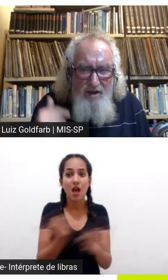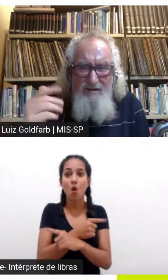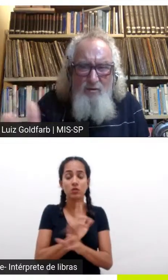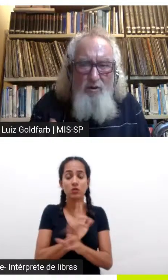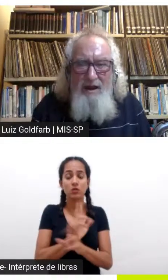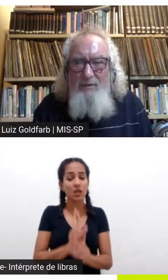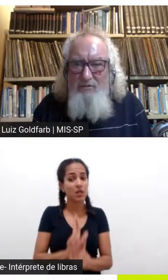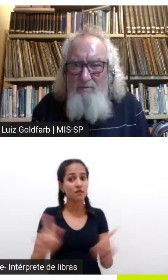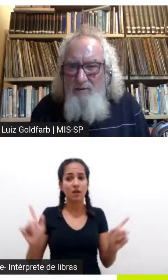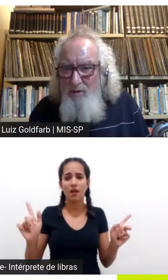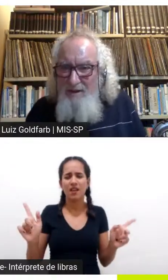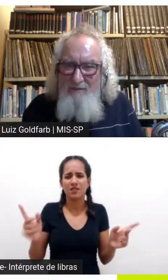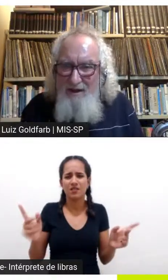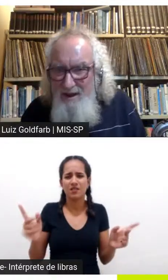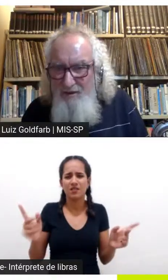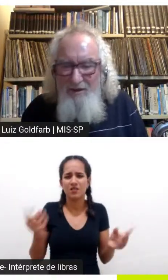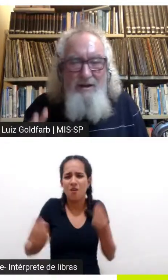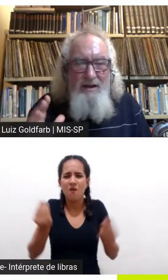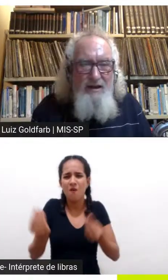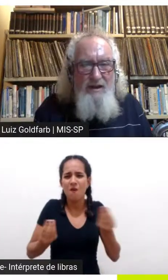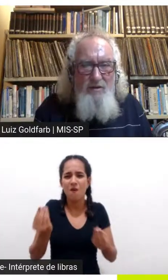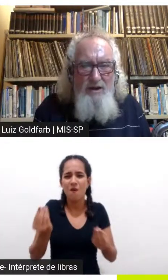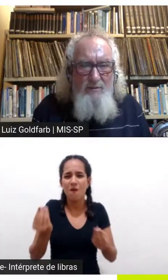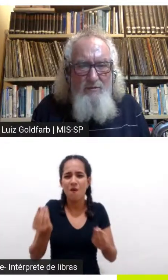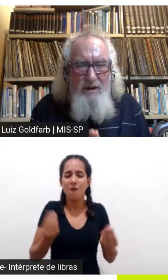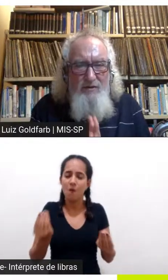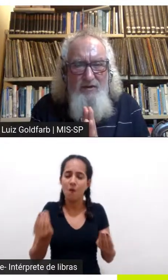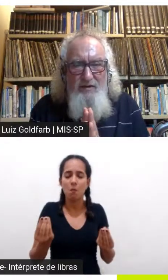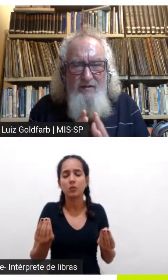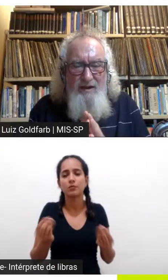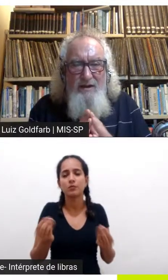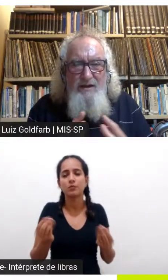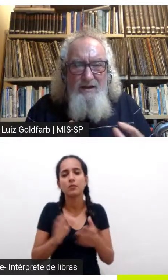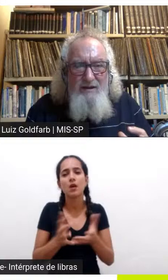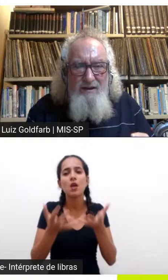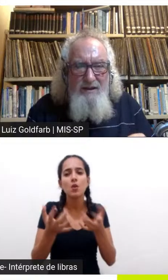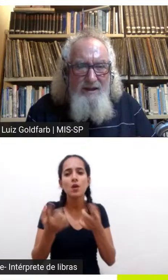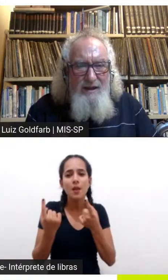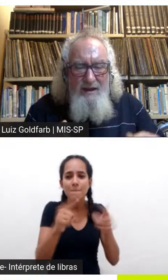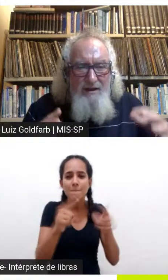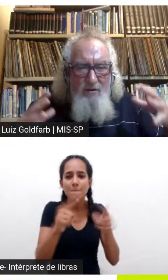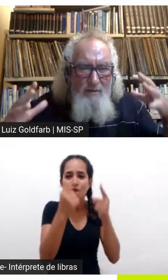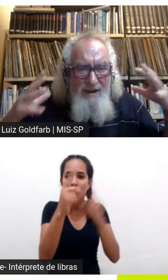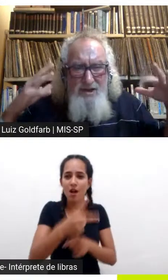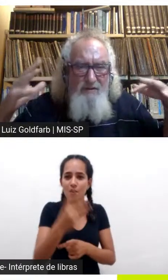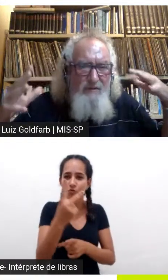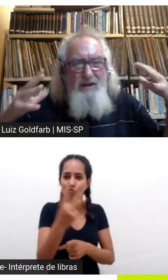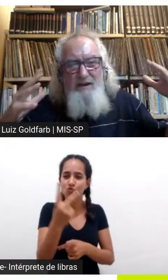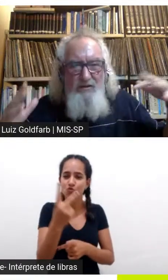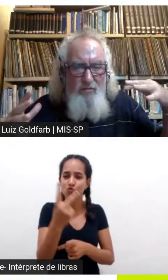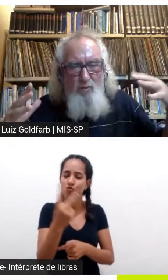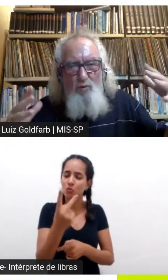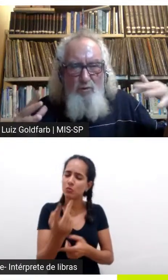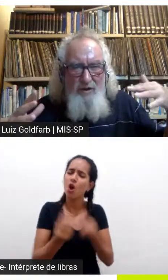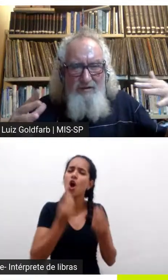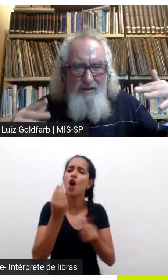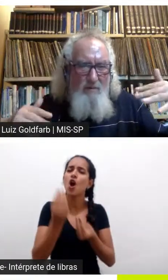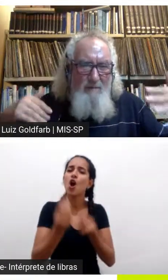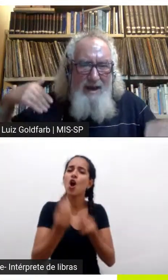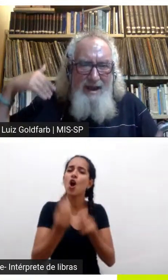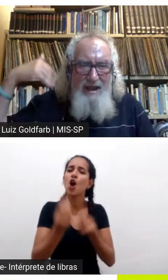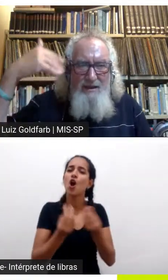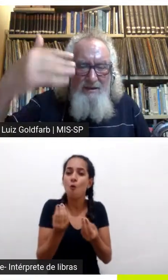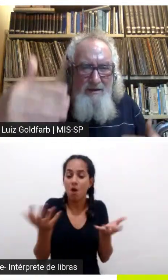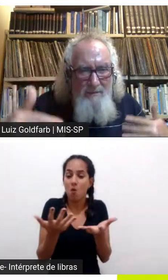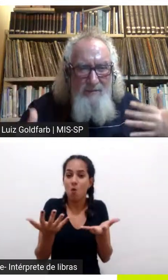só antes de colocar a próxima pergunta da Vanessa eu queria provocar vocês assim como é que a gente fica nisso tudo quer dizer